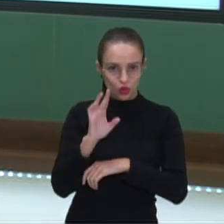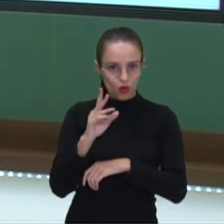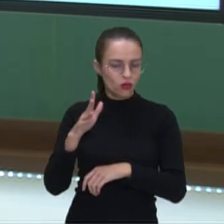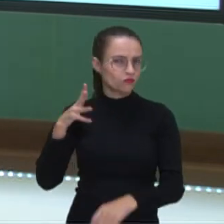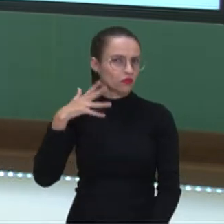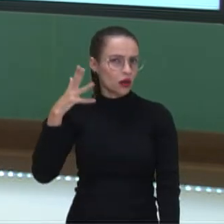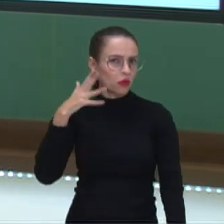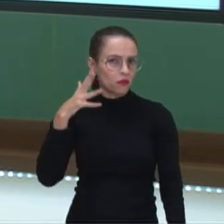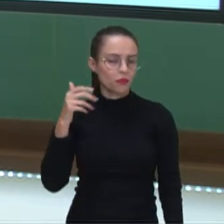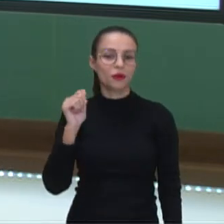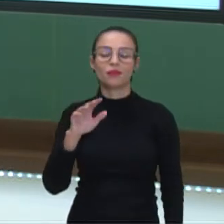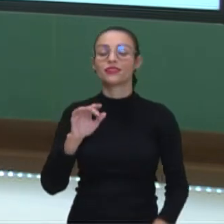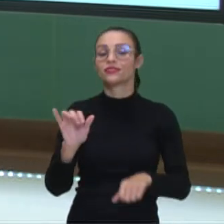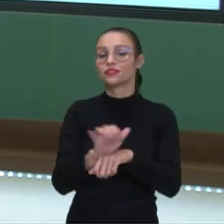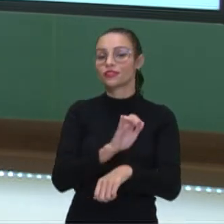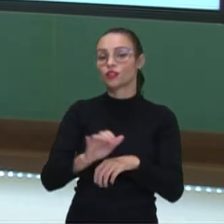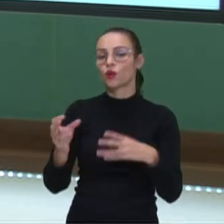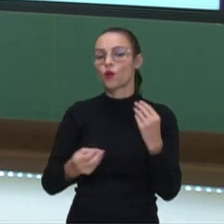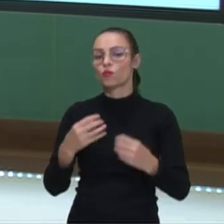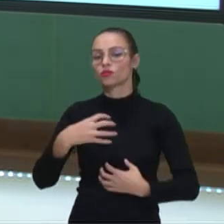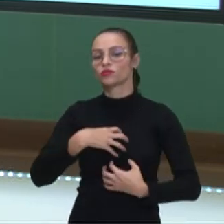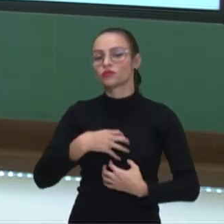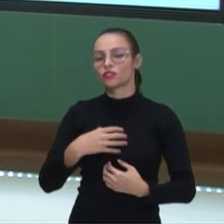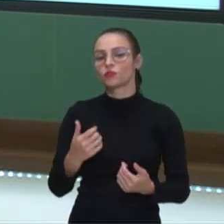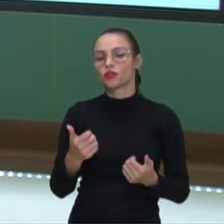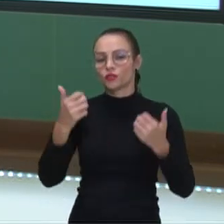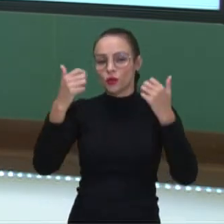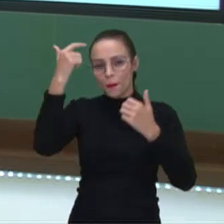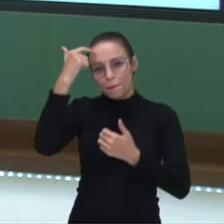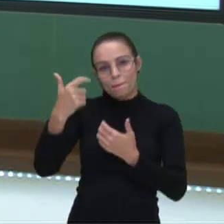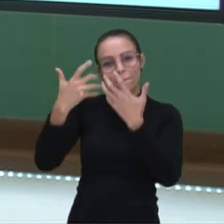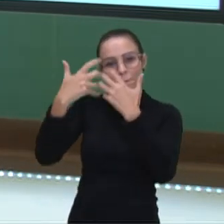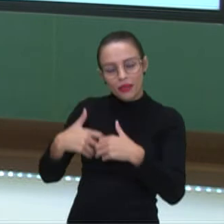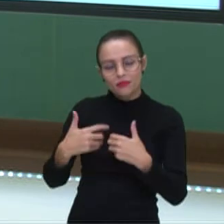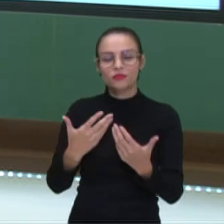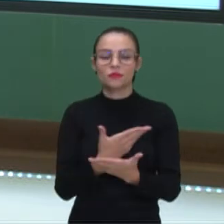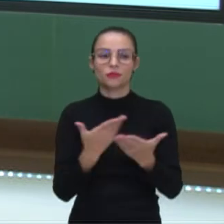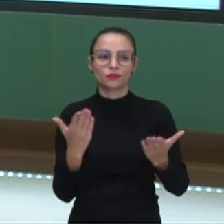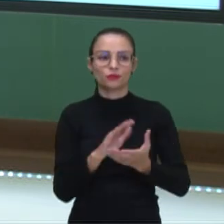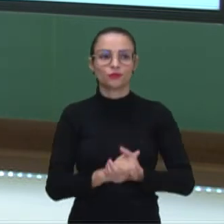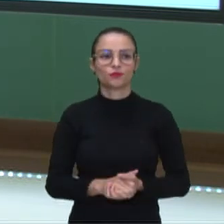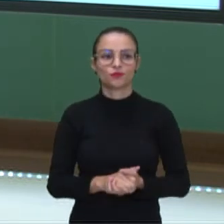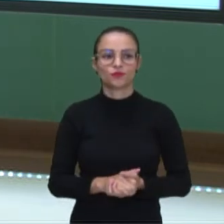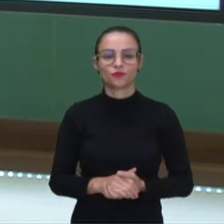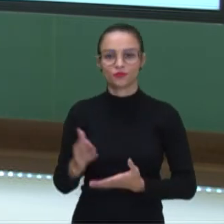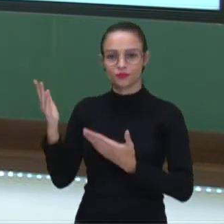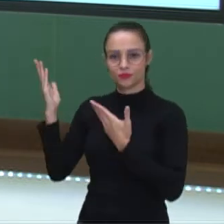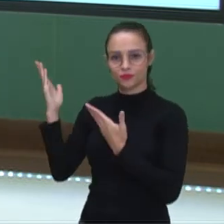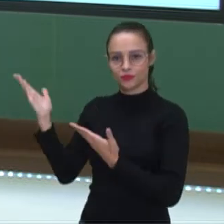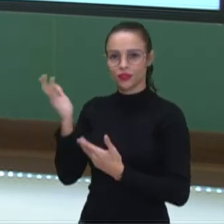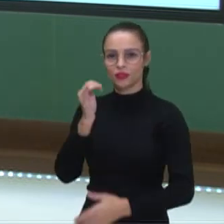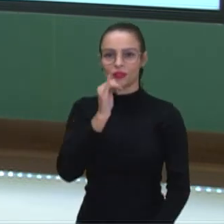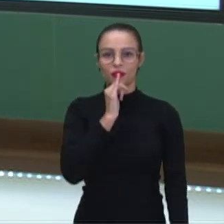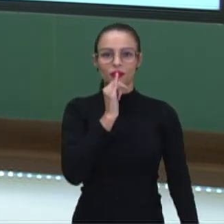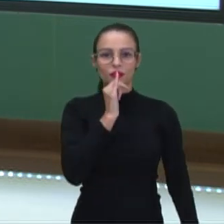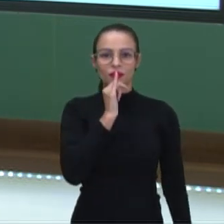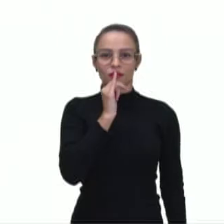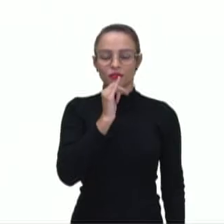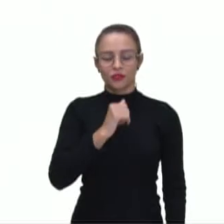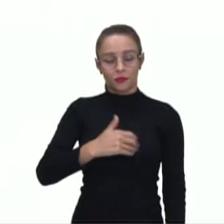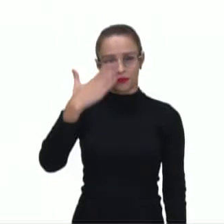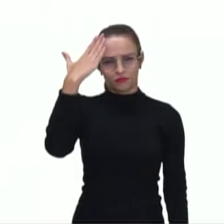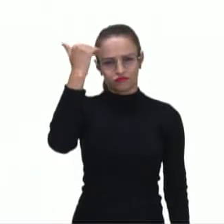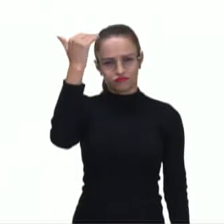lidar com os sentimentos, né? Com os pensamentos durante a oratória. Aqui, um exemplo aí de um dos maiores